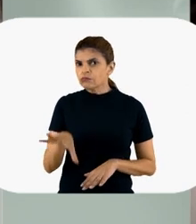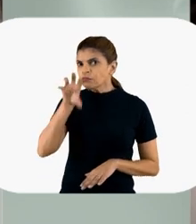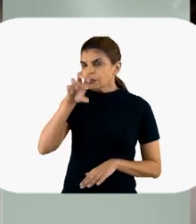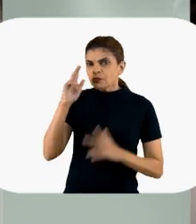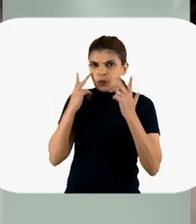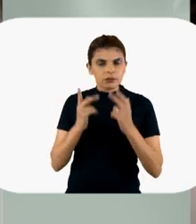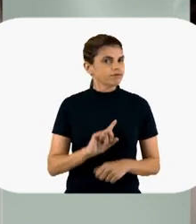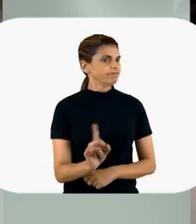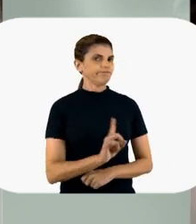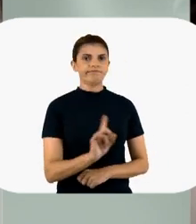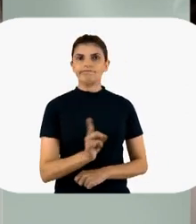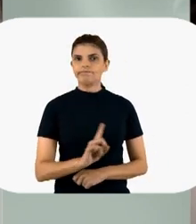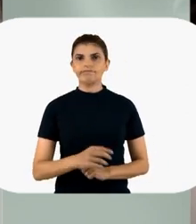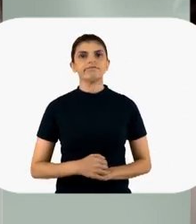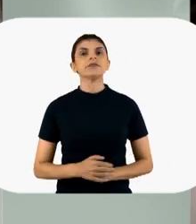Não.